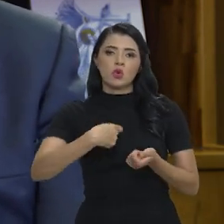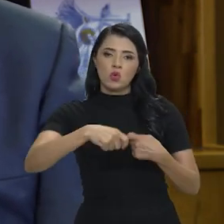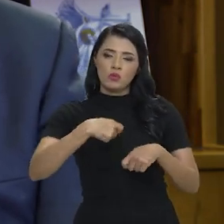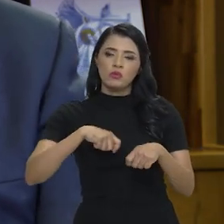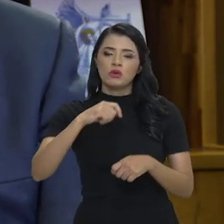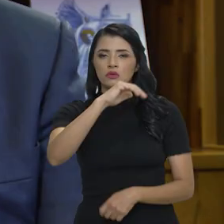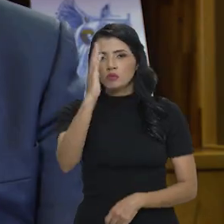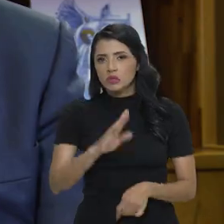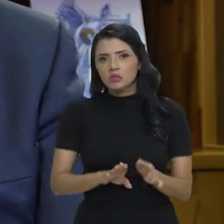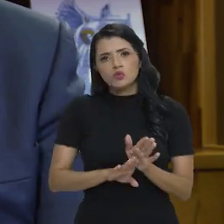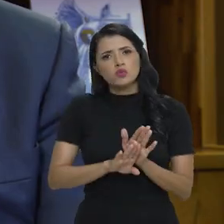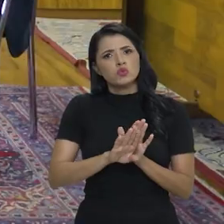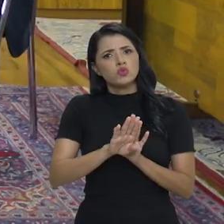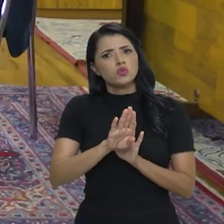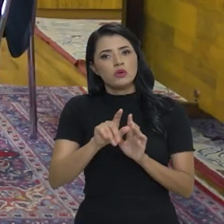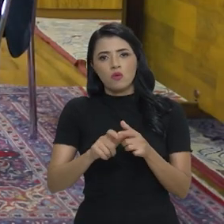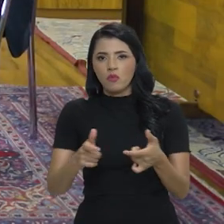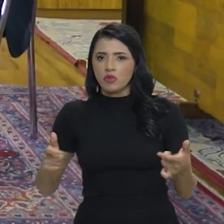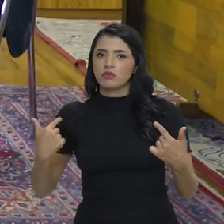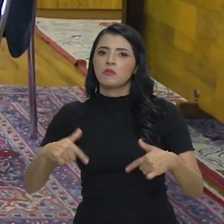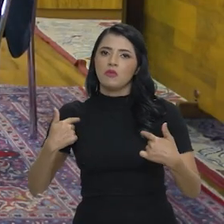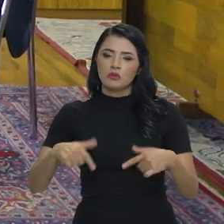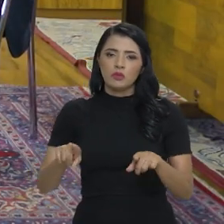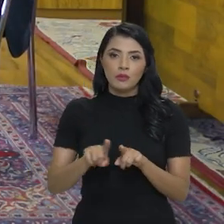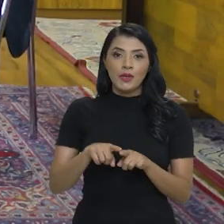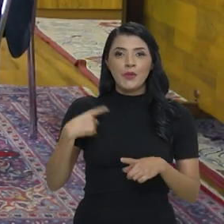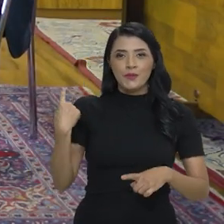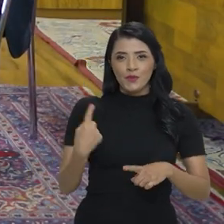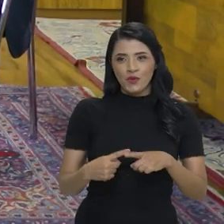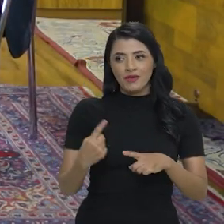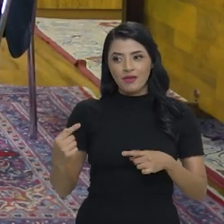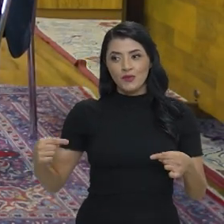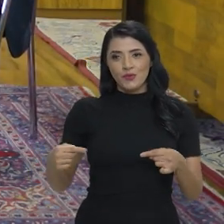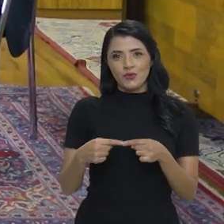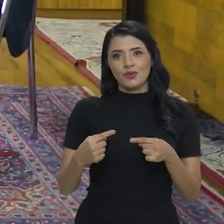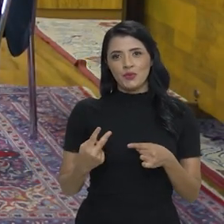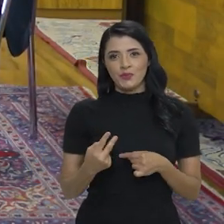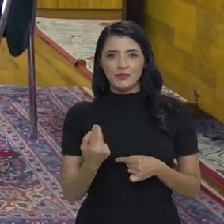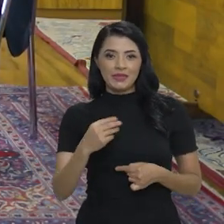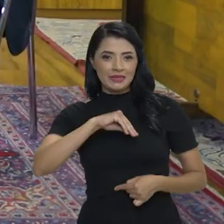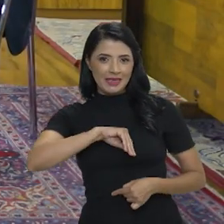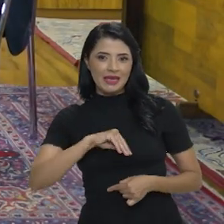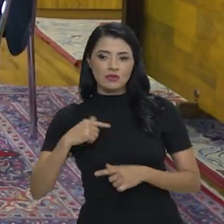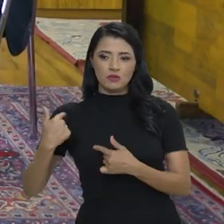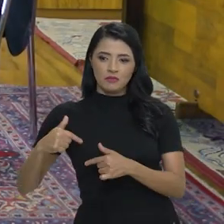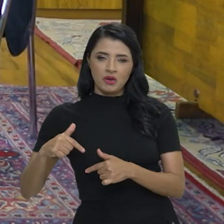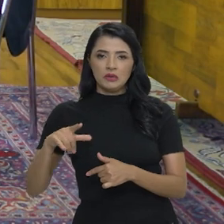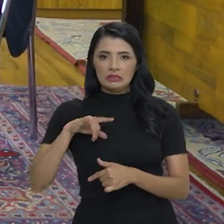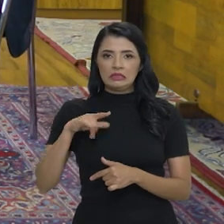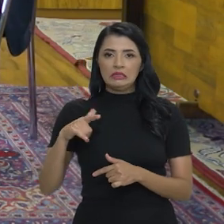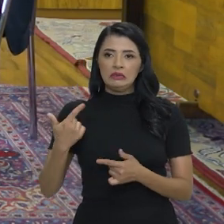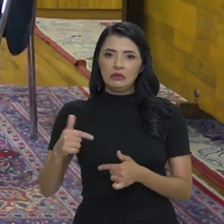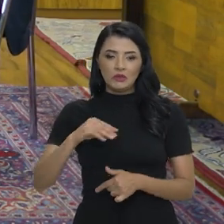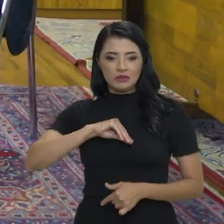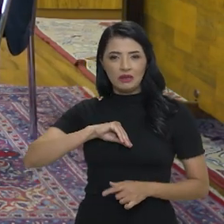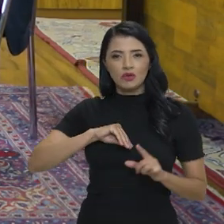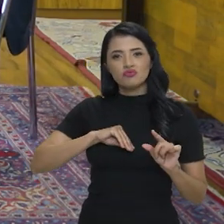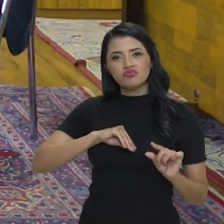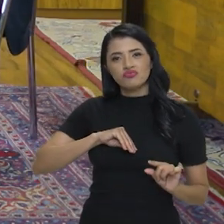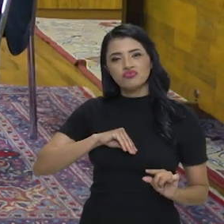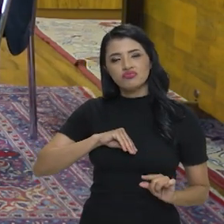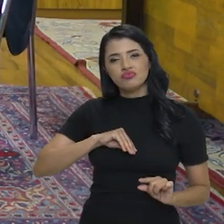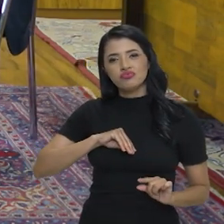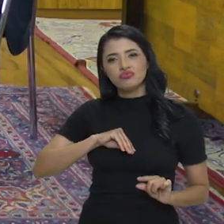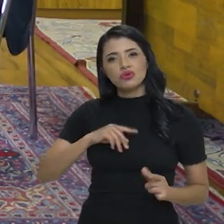do crescimento da economia e crescimento do emprego também. Porque uma coisa puxa a outra. Se a massa salarial diminui,